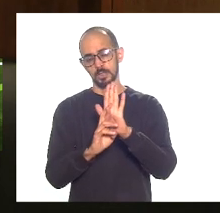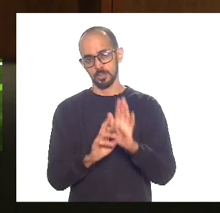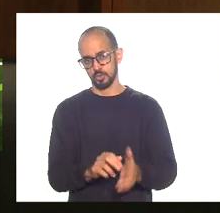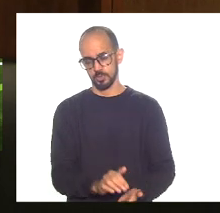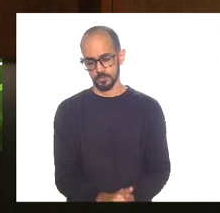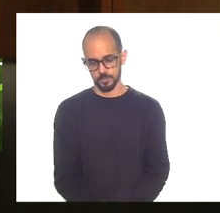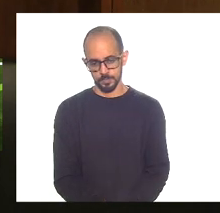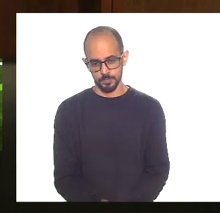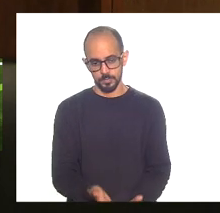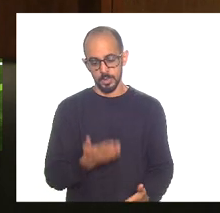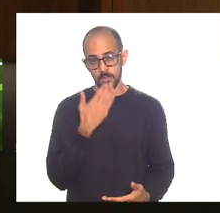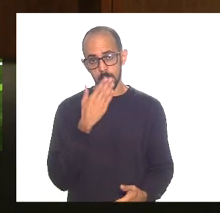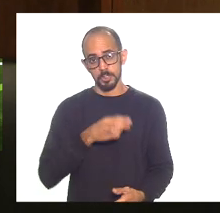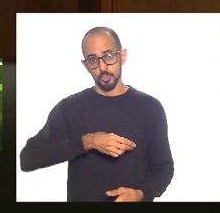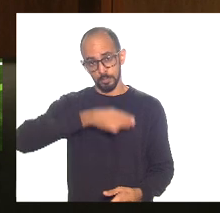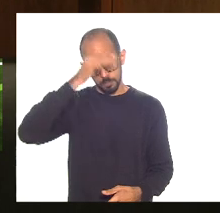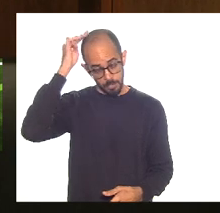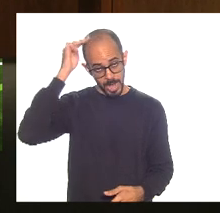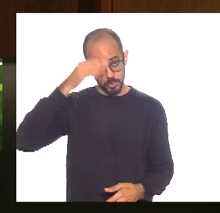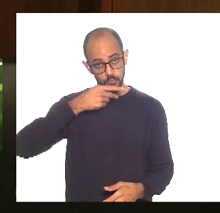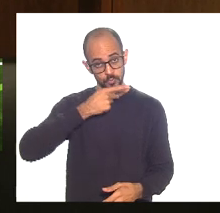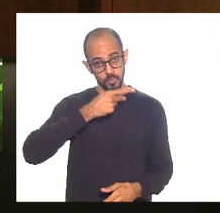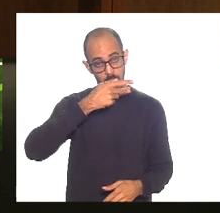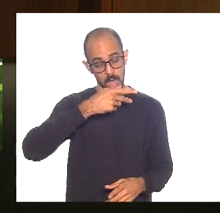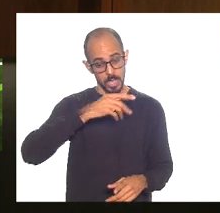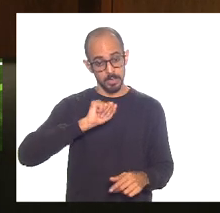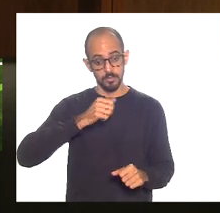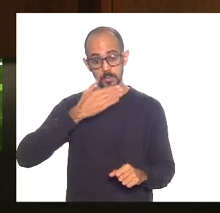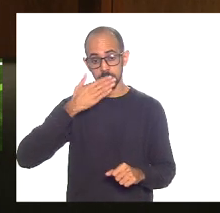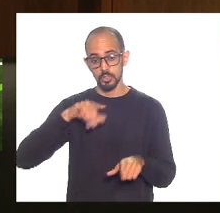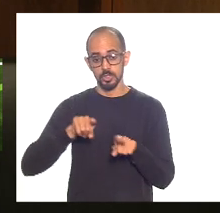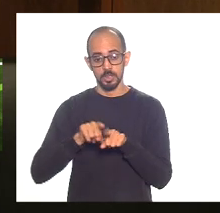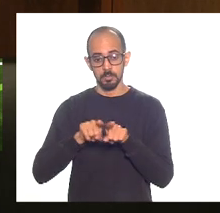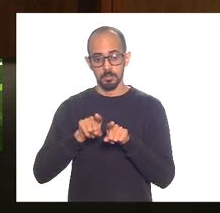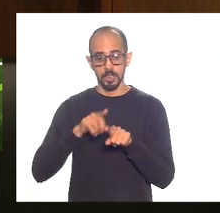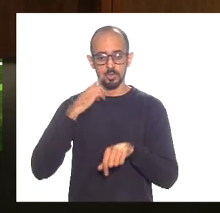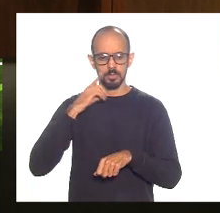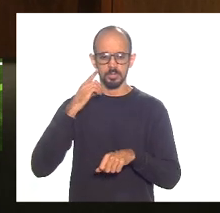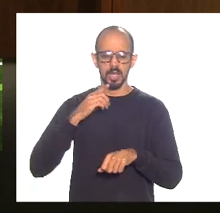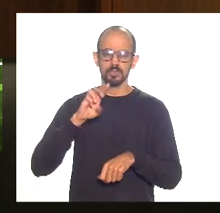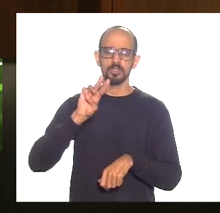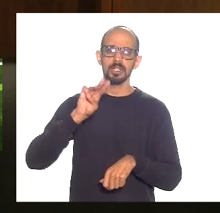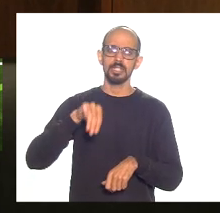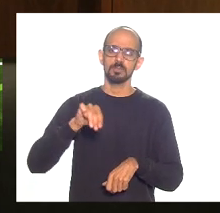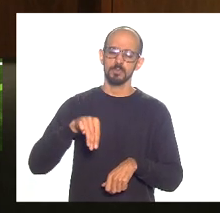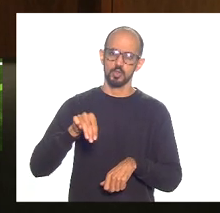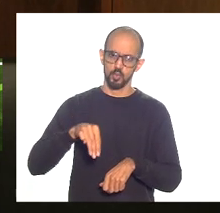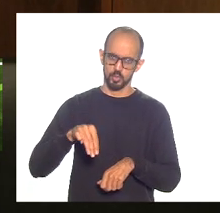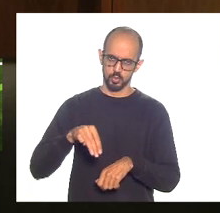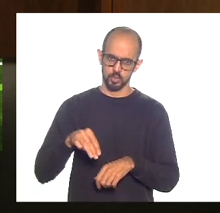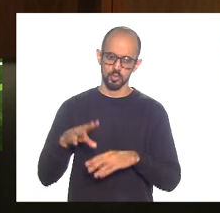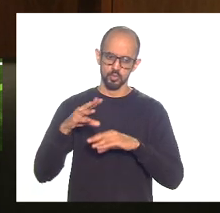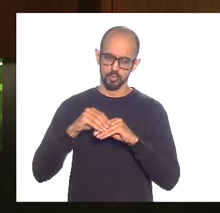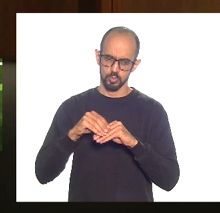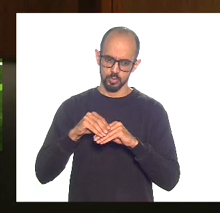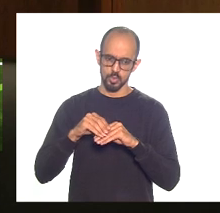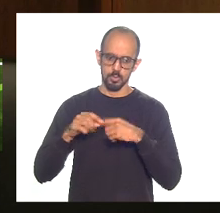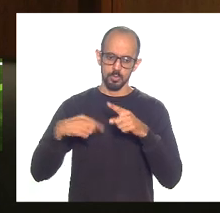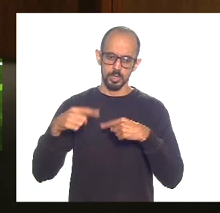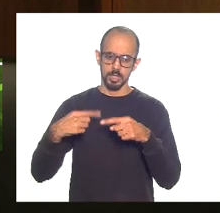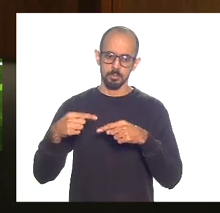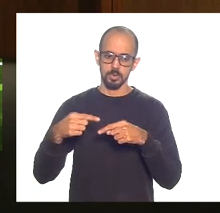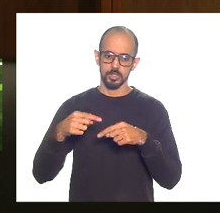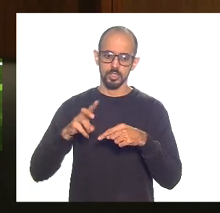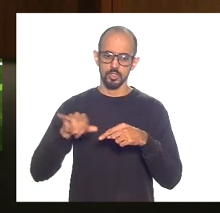E vou passar para o Márcio e vou pedir que os deputados possam usar até três minutos nas suas colocações, porque depois nós vamos ouvir